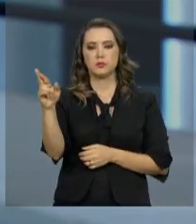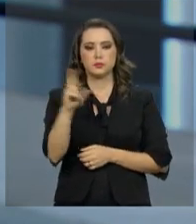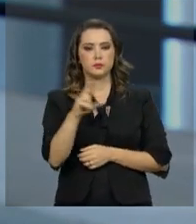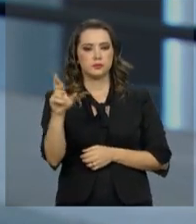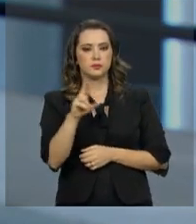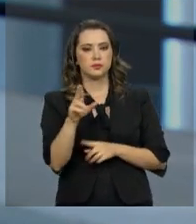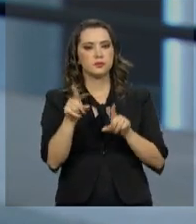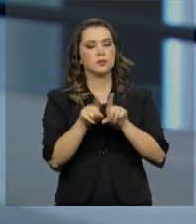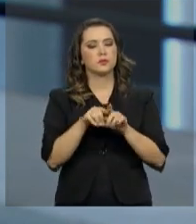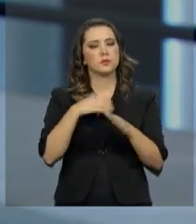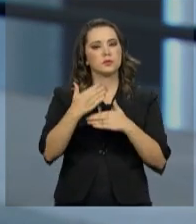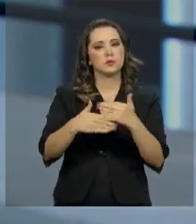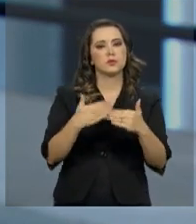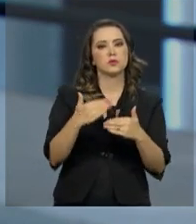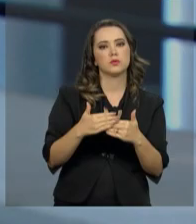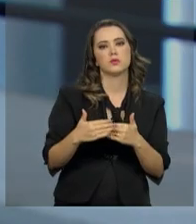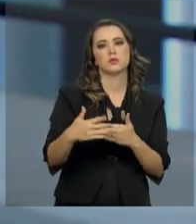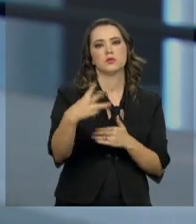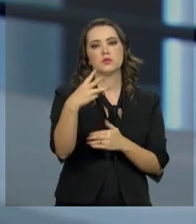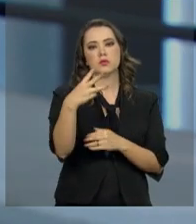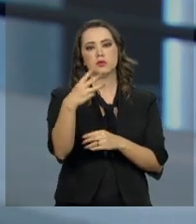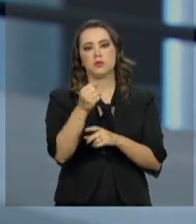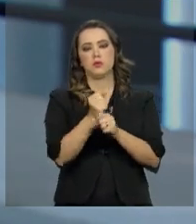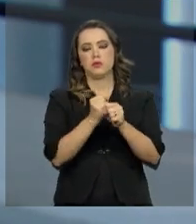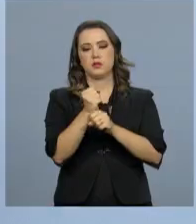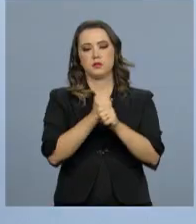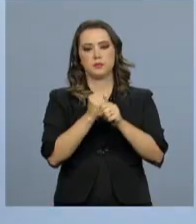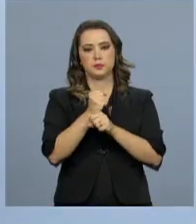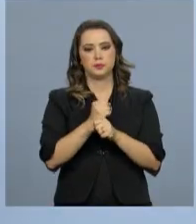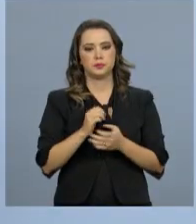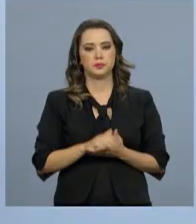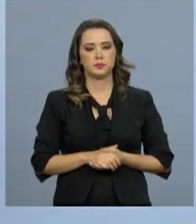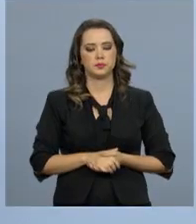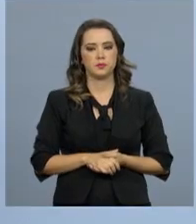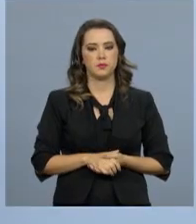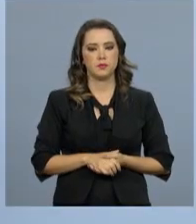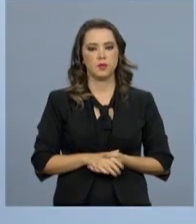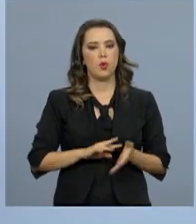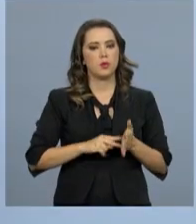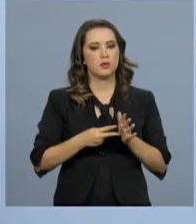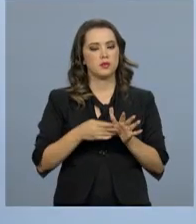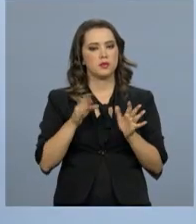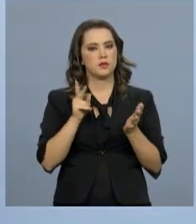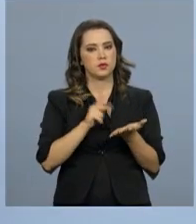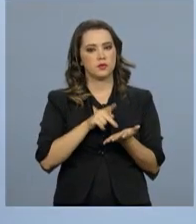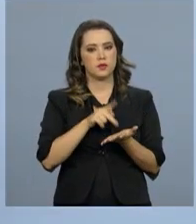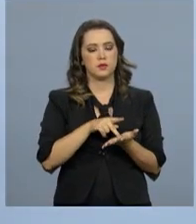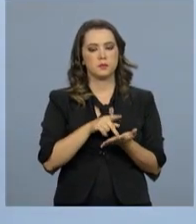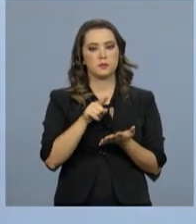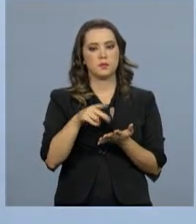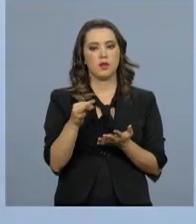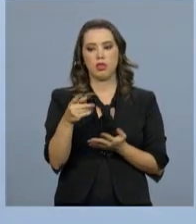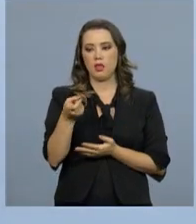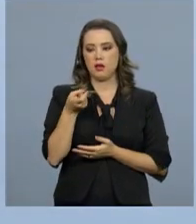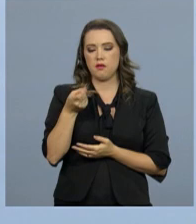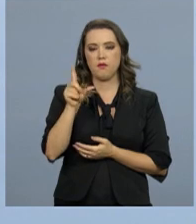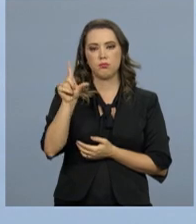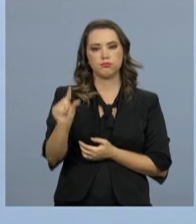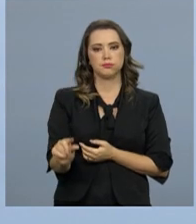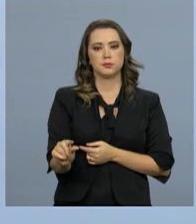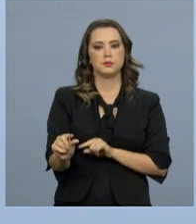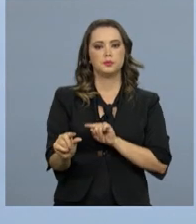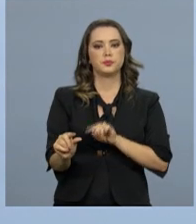de reais ao longo dos 30 anos de contratos. O que significa, na prática, tarifas mais baratas